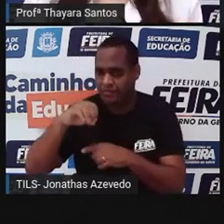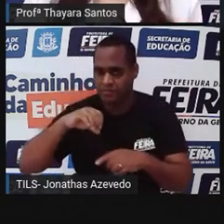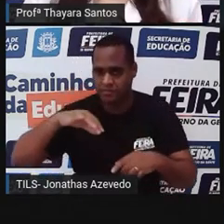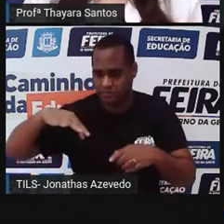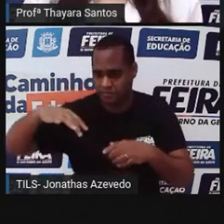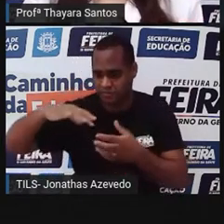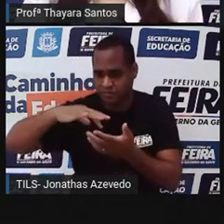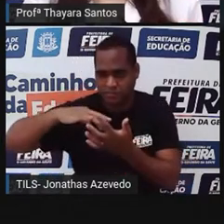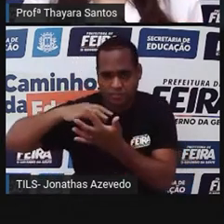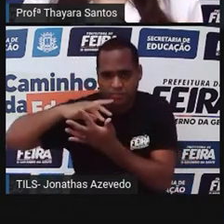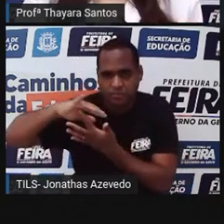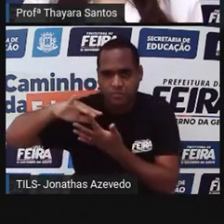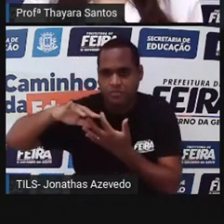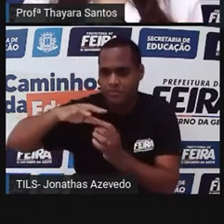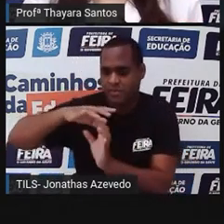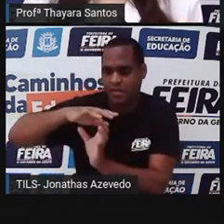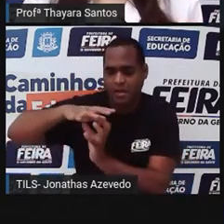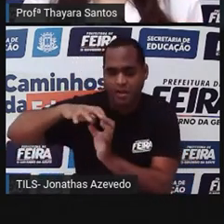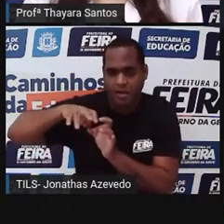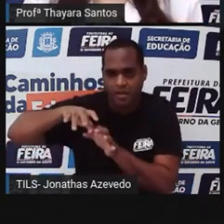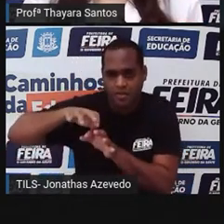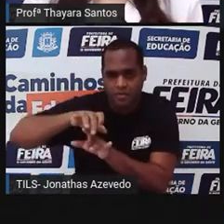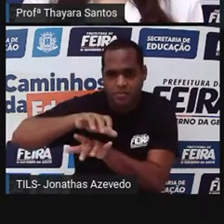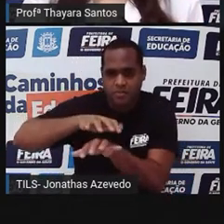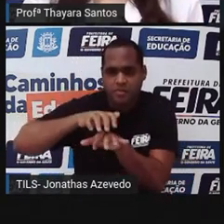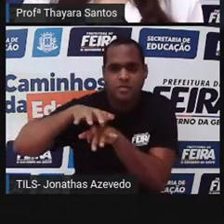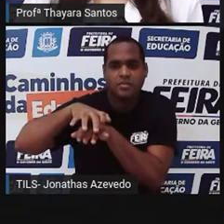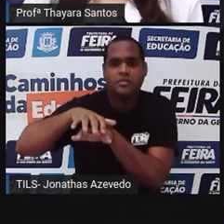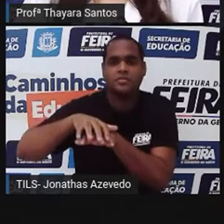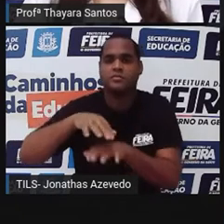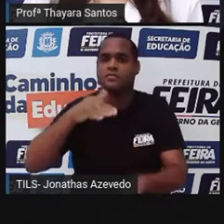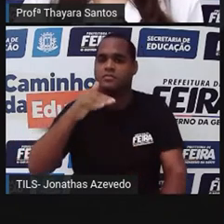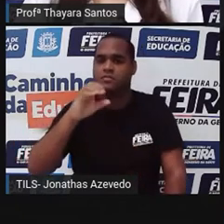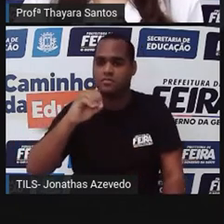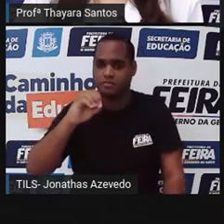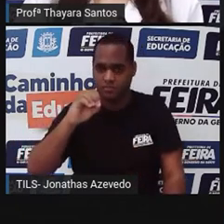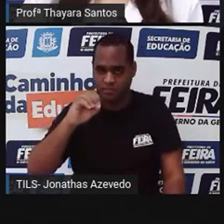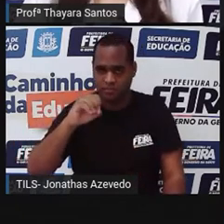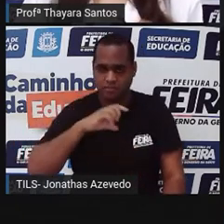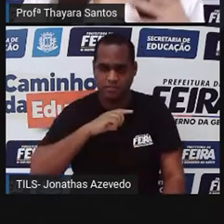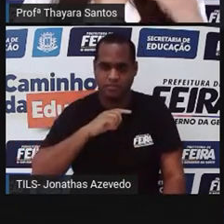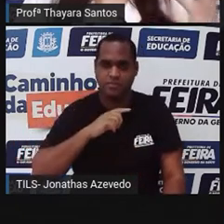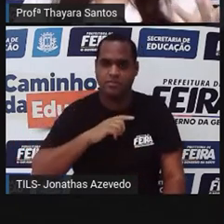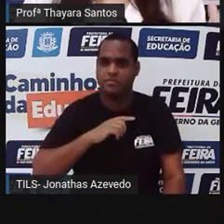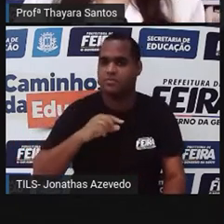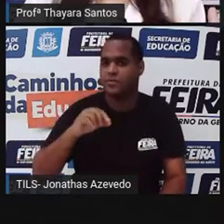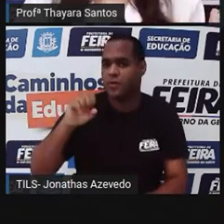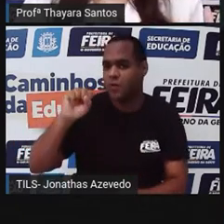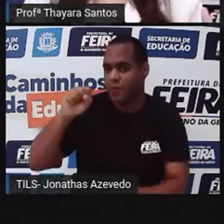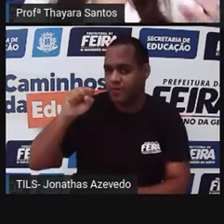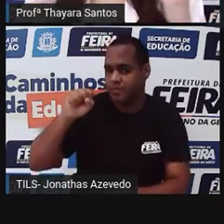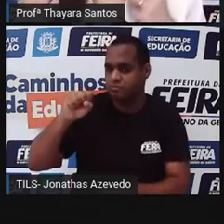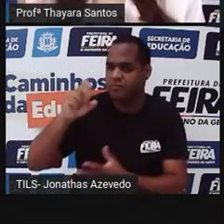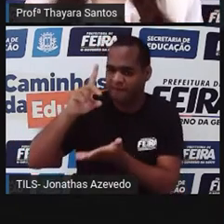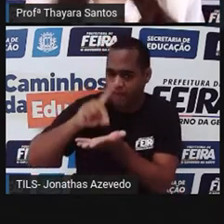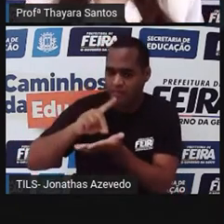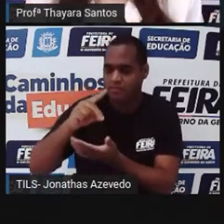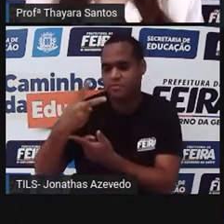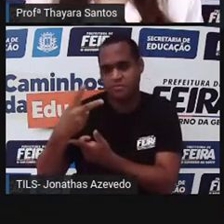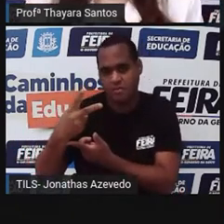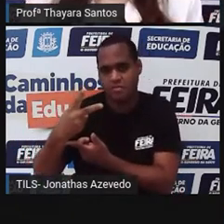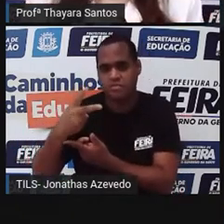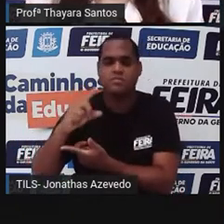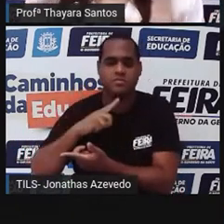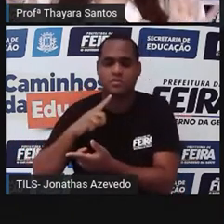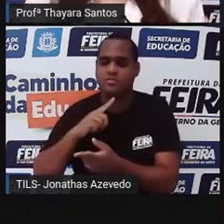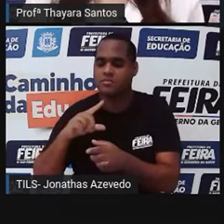são tentáculos. É esse que está aqui, estão vendo? Esse daqui é o tentáculo dela. Então, ela tem oito braços verdadeiros e mais um par